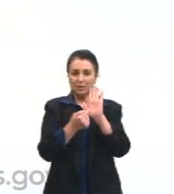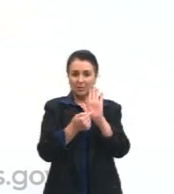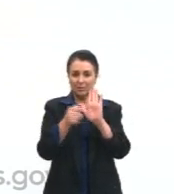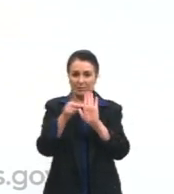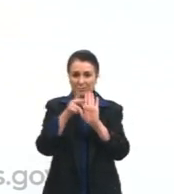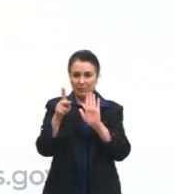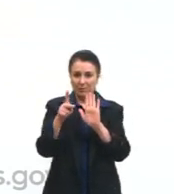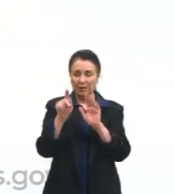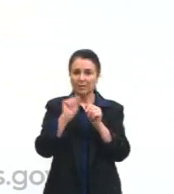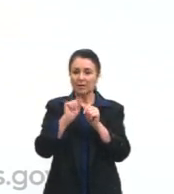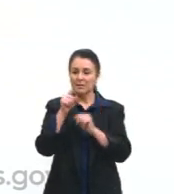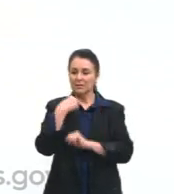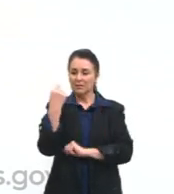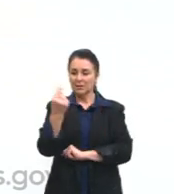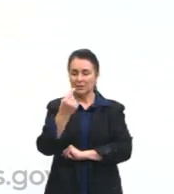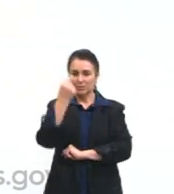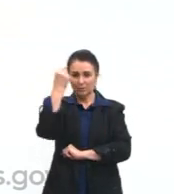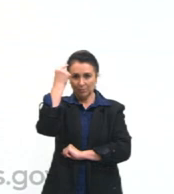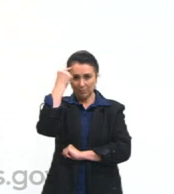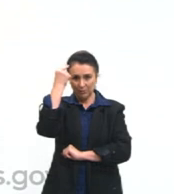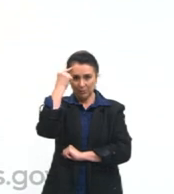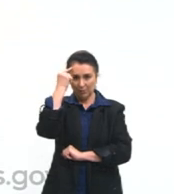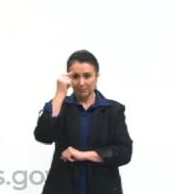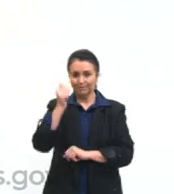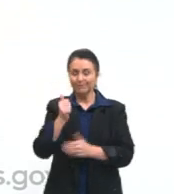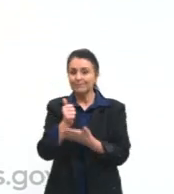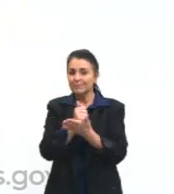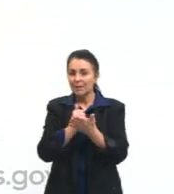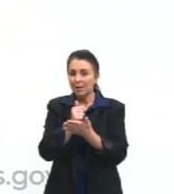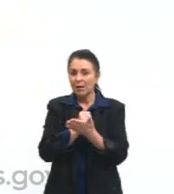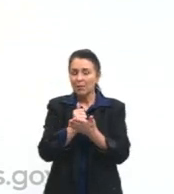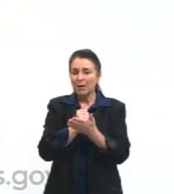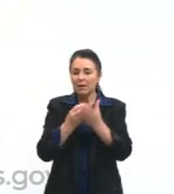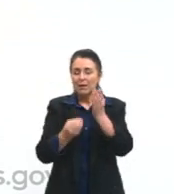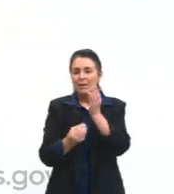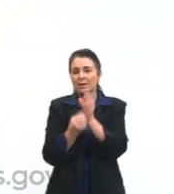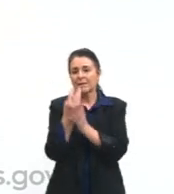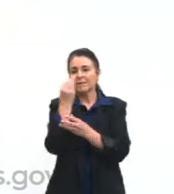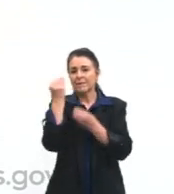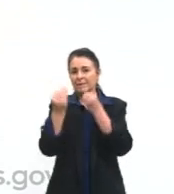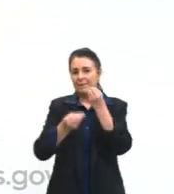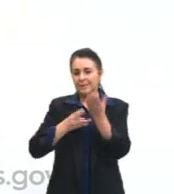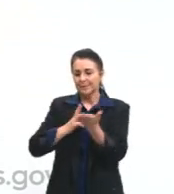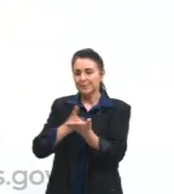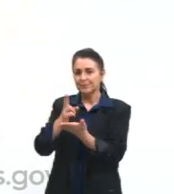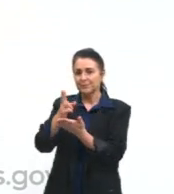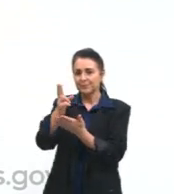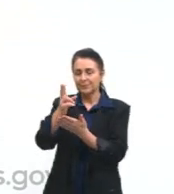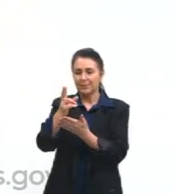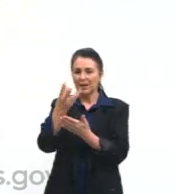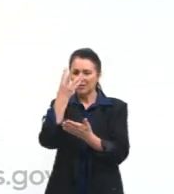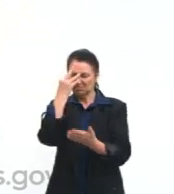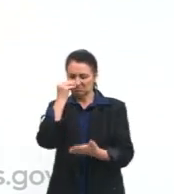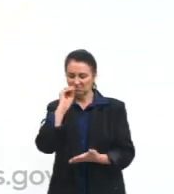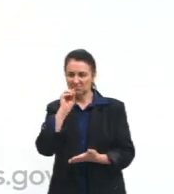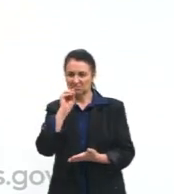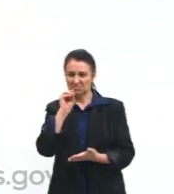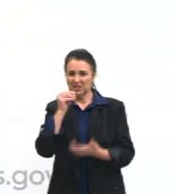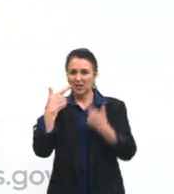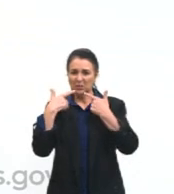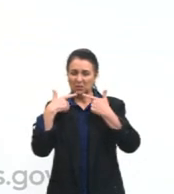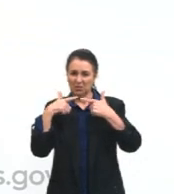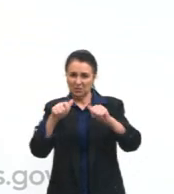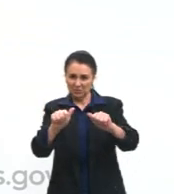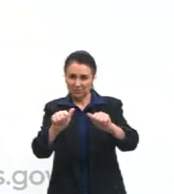fazer pensar sobre quais são as bases, de onde surge, como é que a gente perpetua esse preconceito linguístico. É